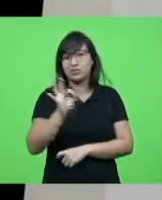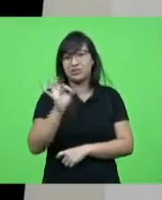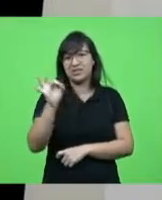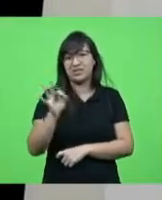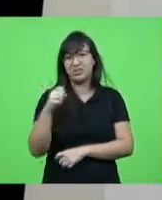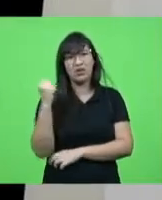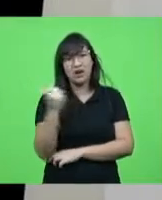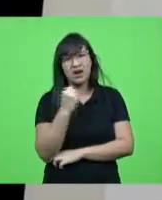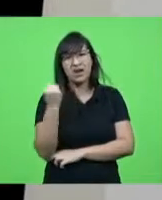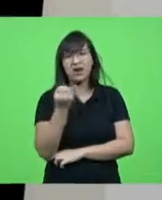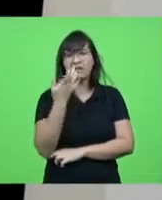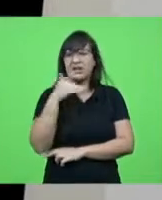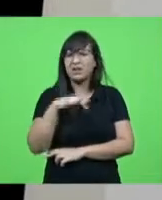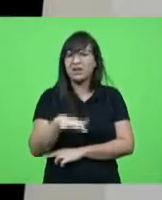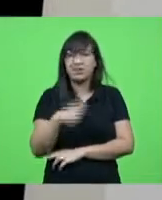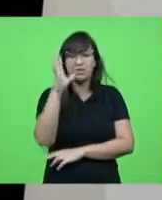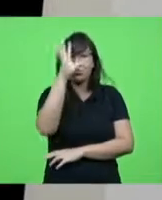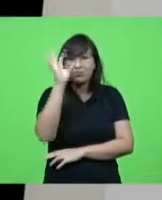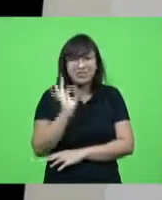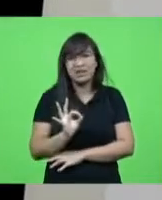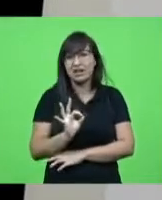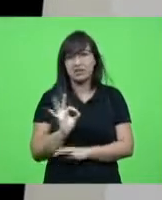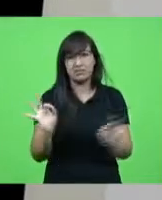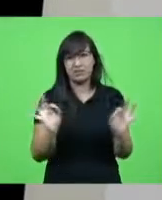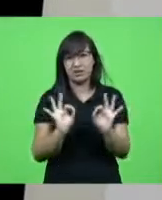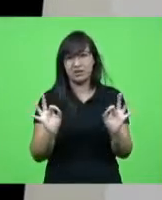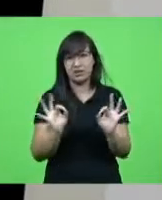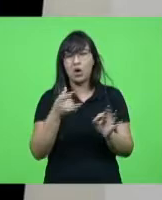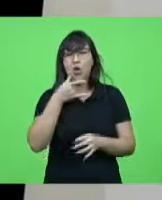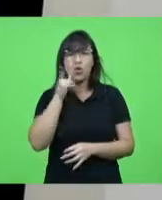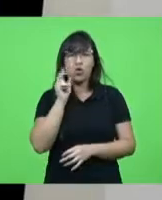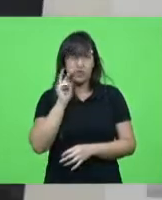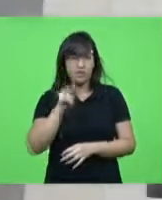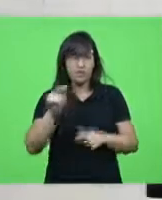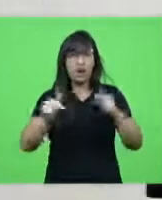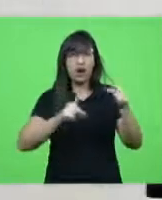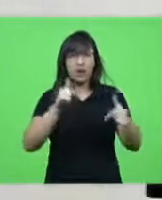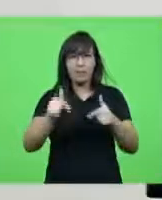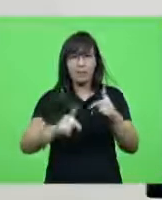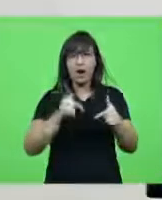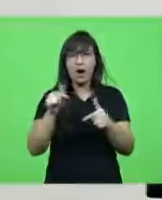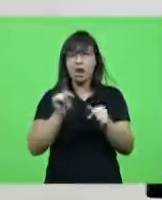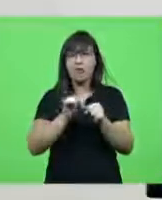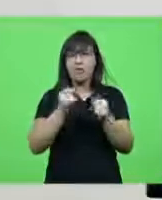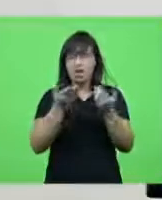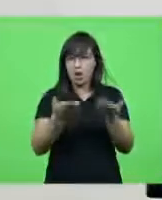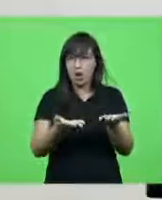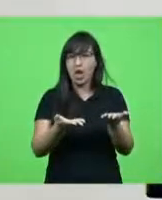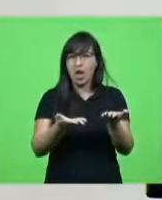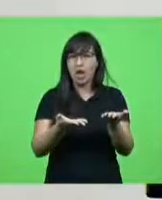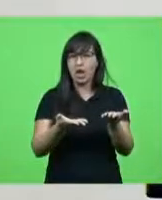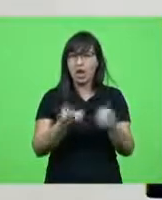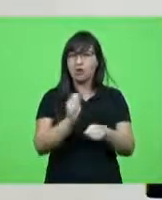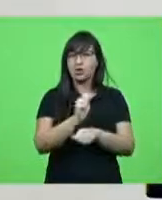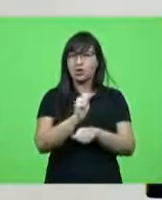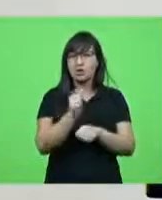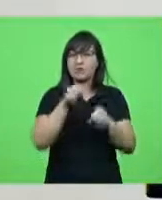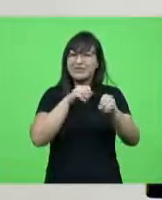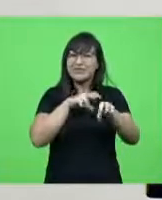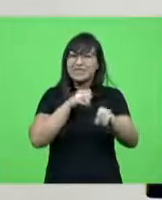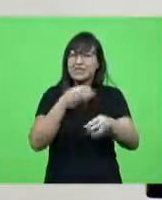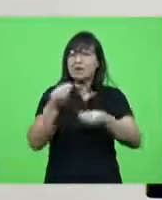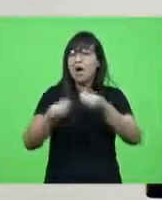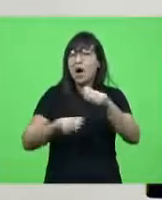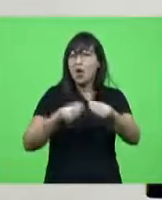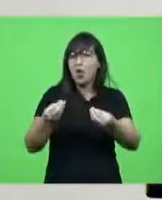instrução e hoje eu estava vendo onde eu estava vendo um trabalho feito ali pela pela uma das associações que ensina a criança aonde que ela não deve